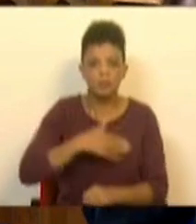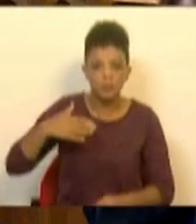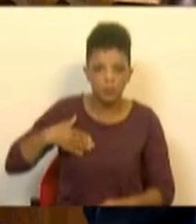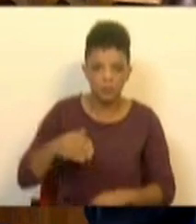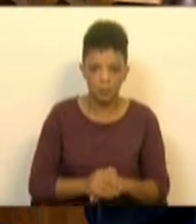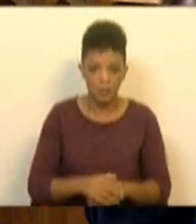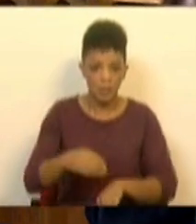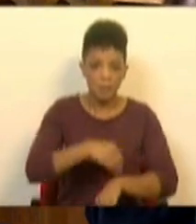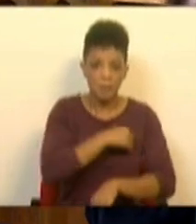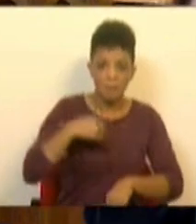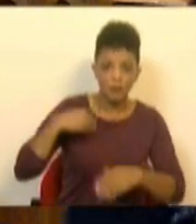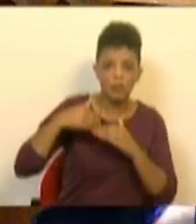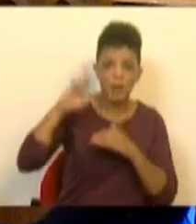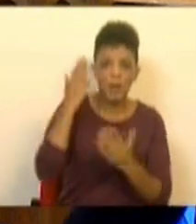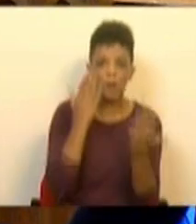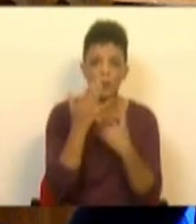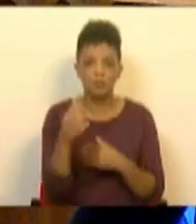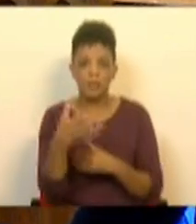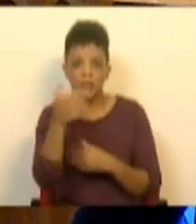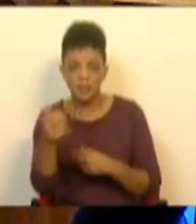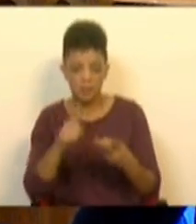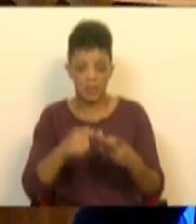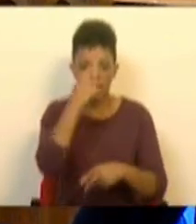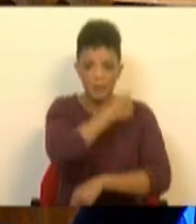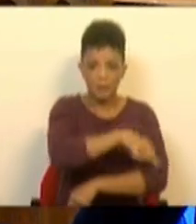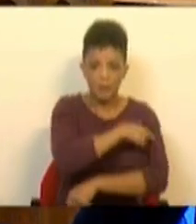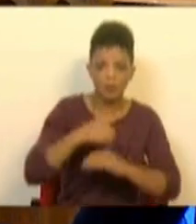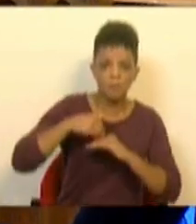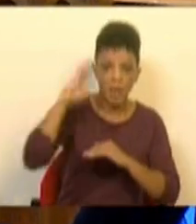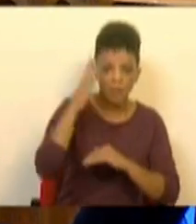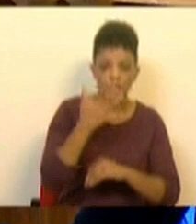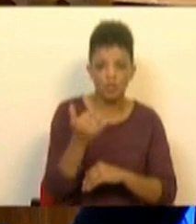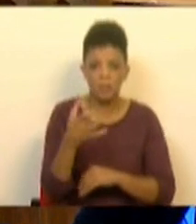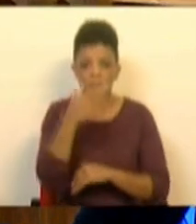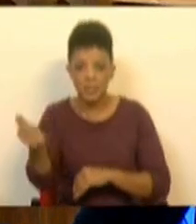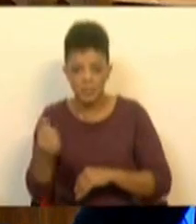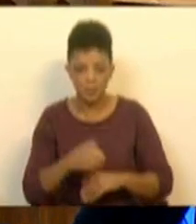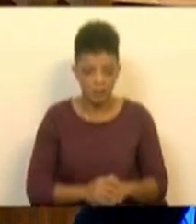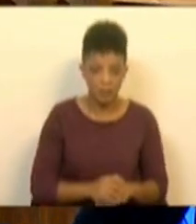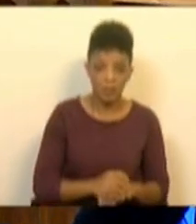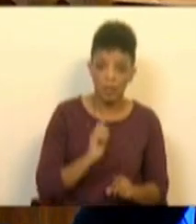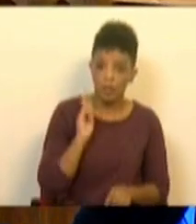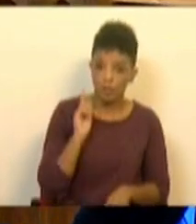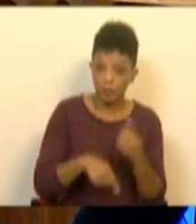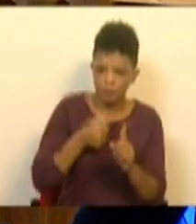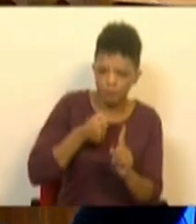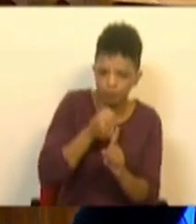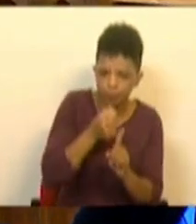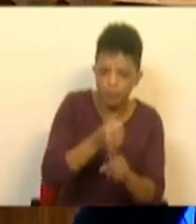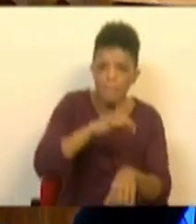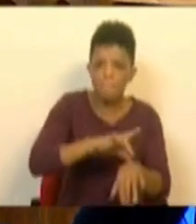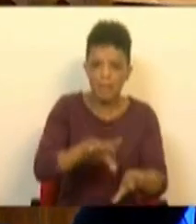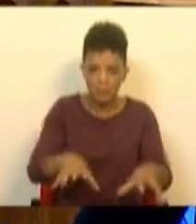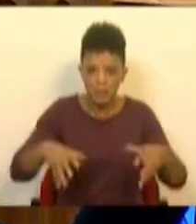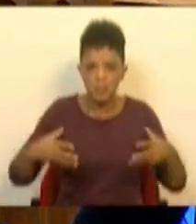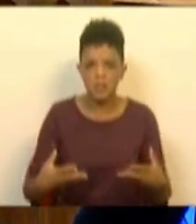Mais médicos do que em 2015. Mais enfermeiros do que em 2015. Depois de combater uma pandemia